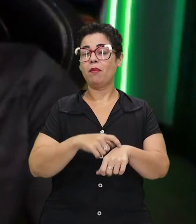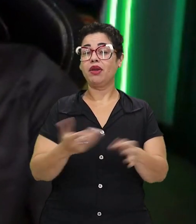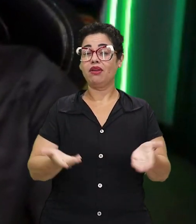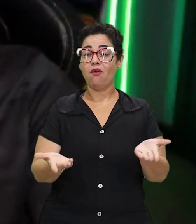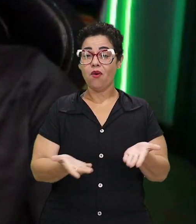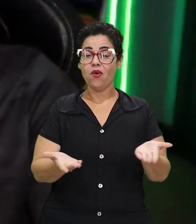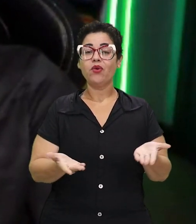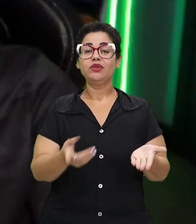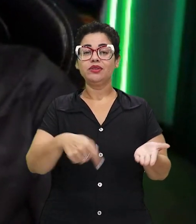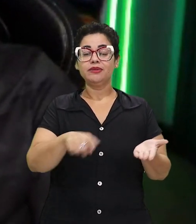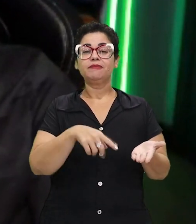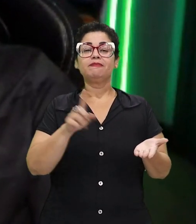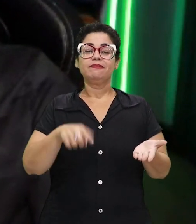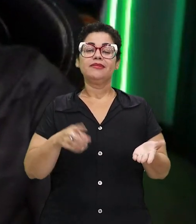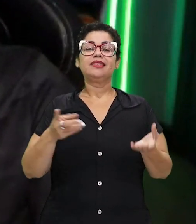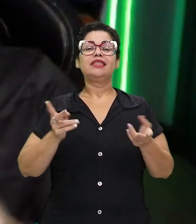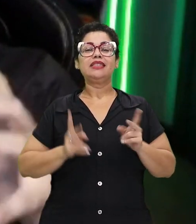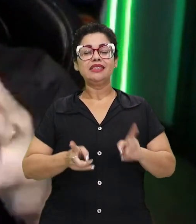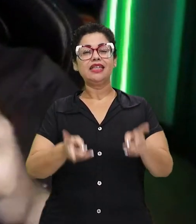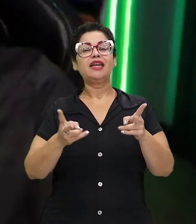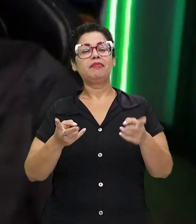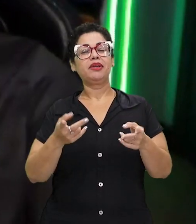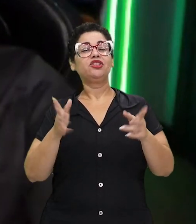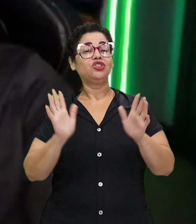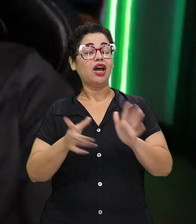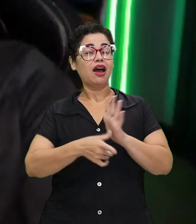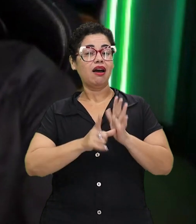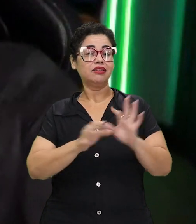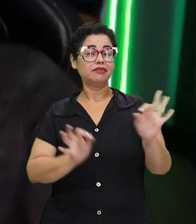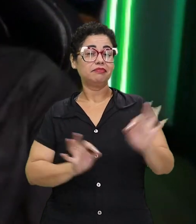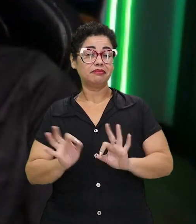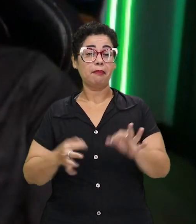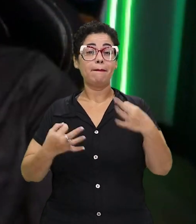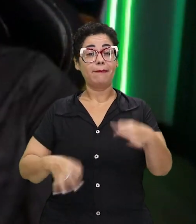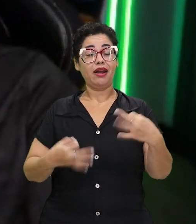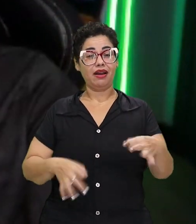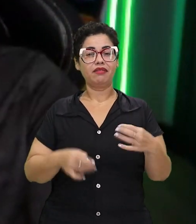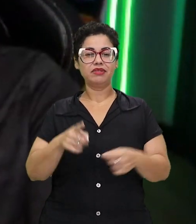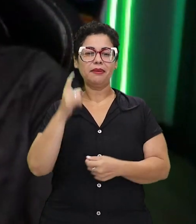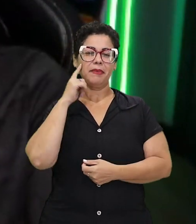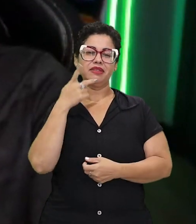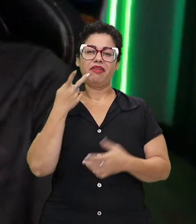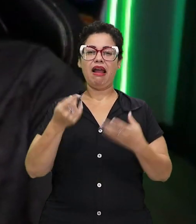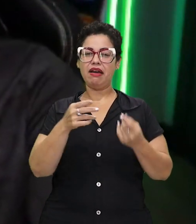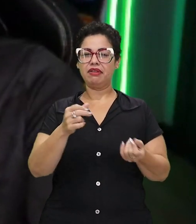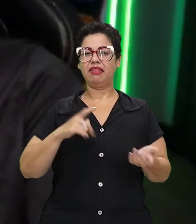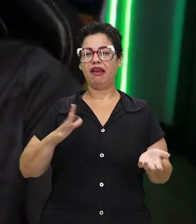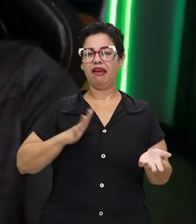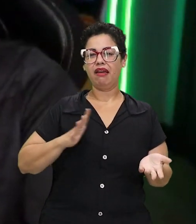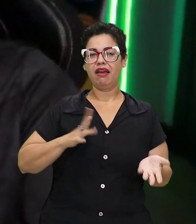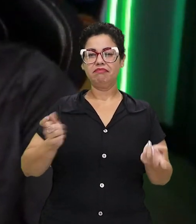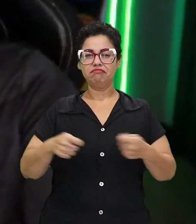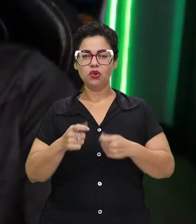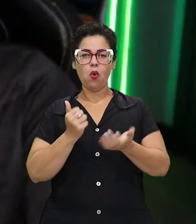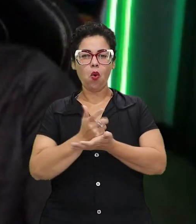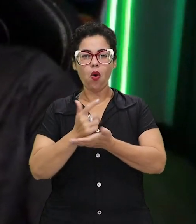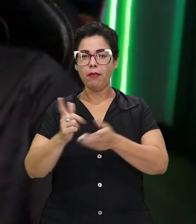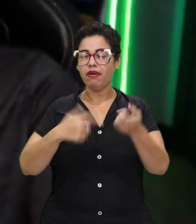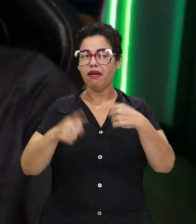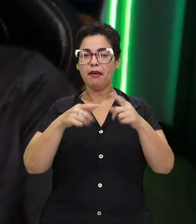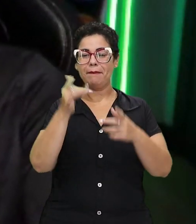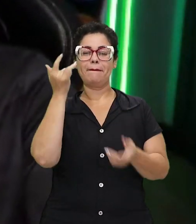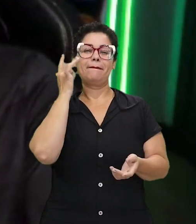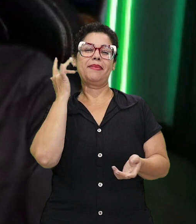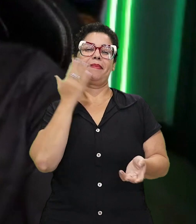momento que a gente está hoje. Então, sempre foi algo muito bem planejado. Porque às vezes você pode falar, pô, tem uma condição de ter algo melhor? Pô,